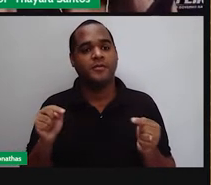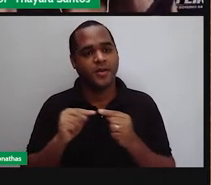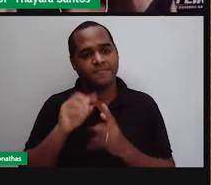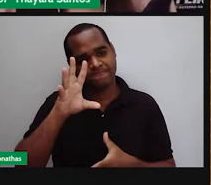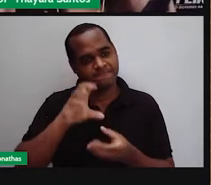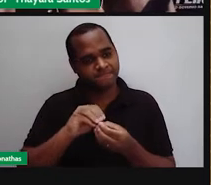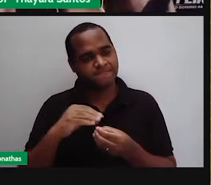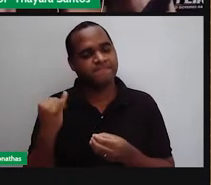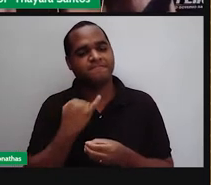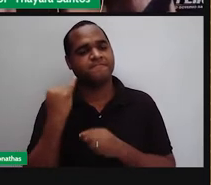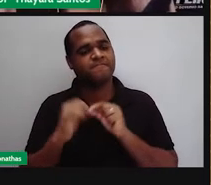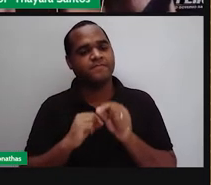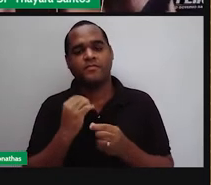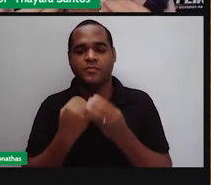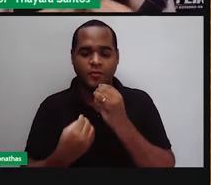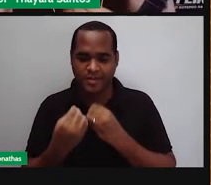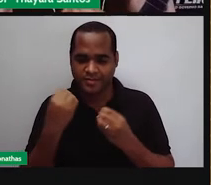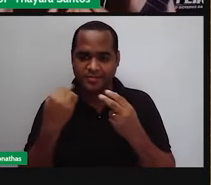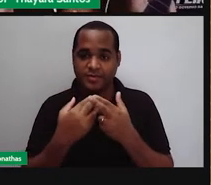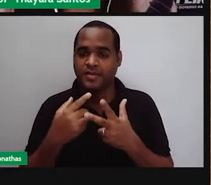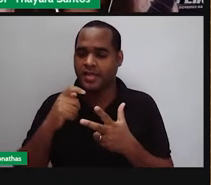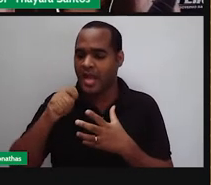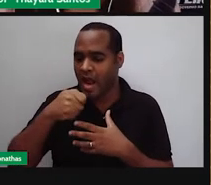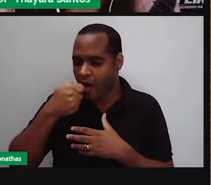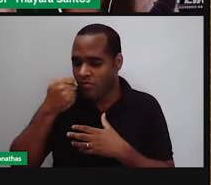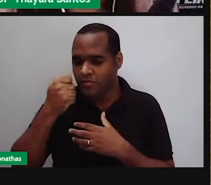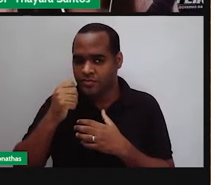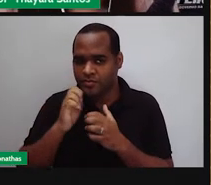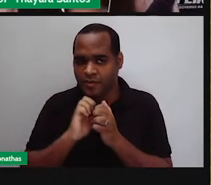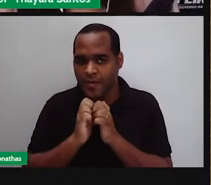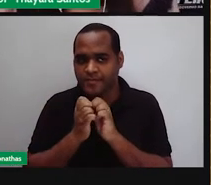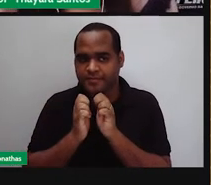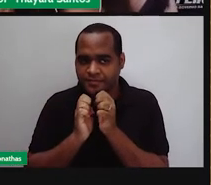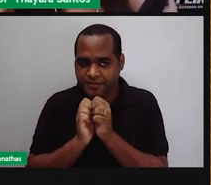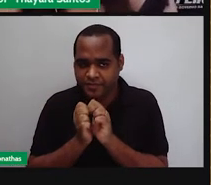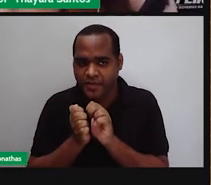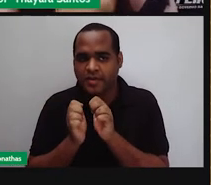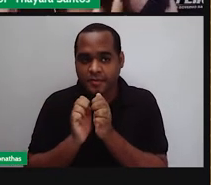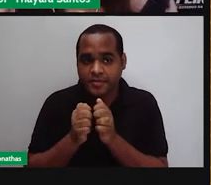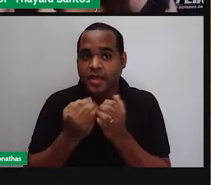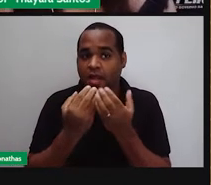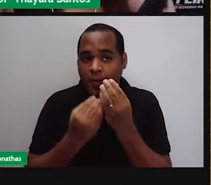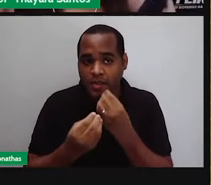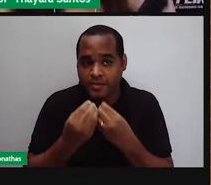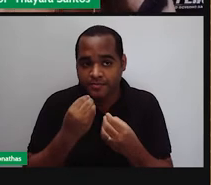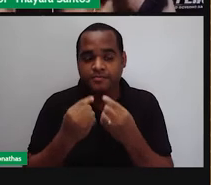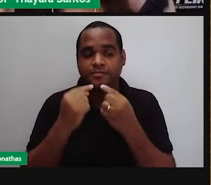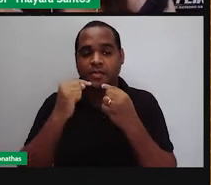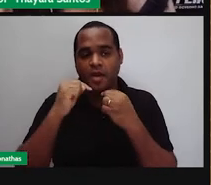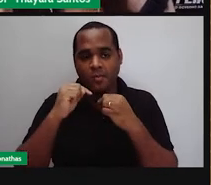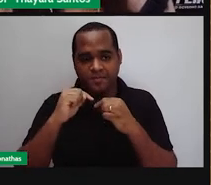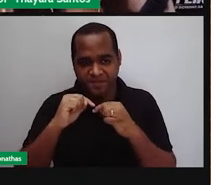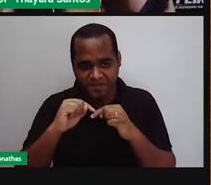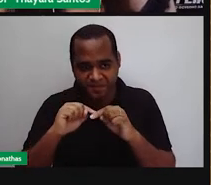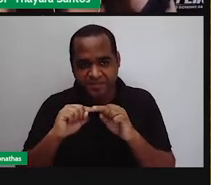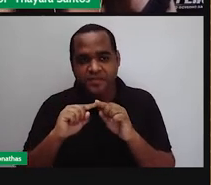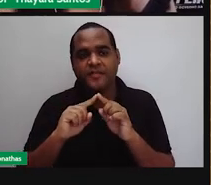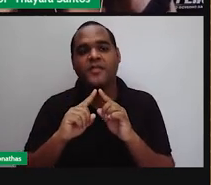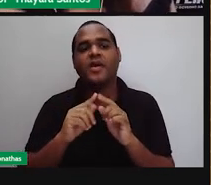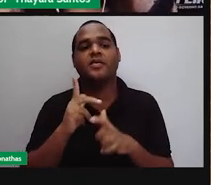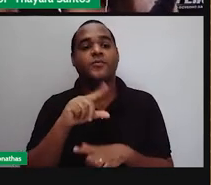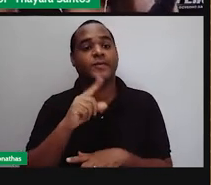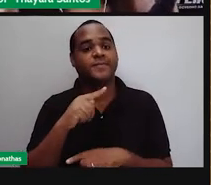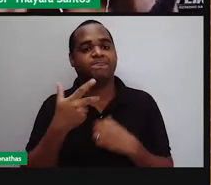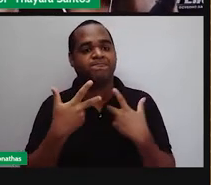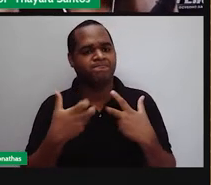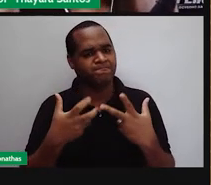essencial, quando a gente está comendo, que a gente mastigue bem o alimento, para que o alimento passe por todas as regiões da língua e a